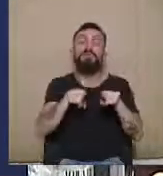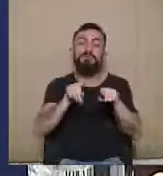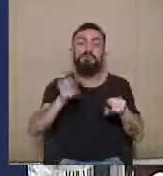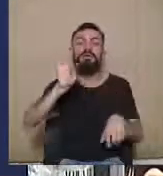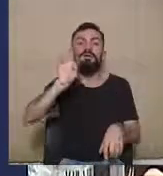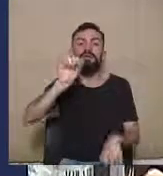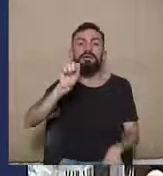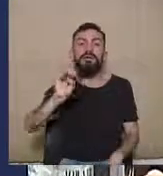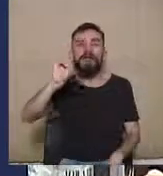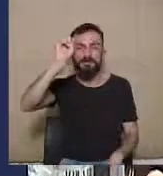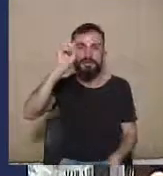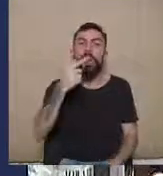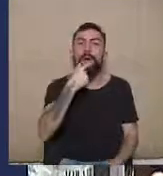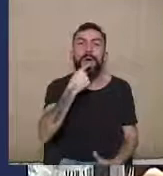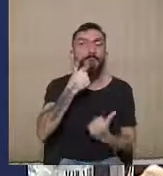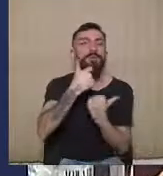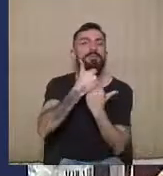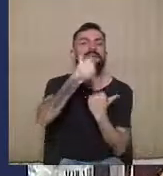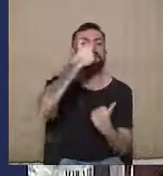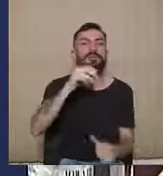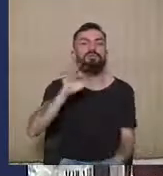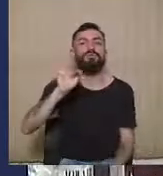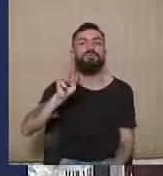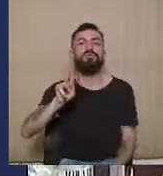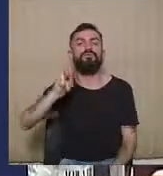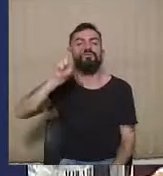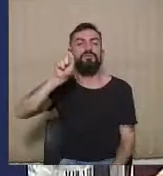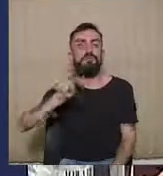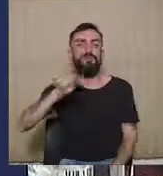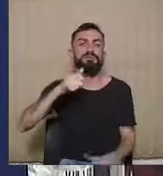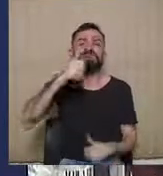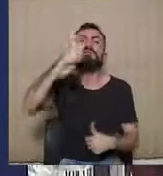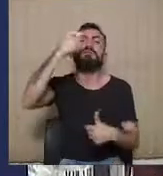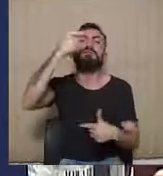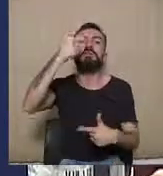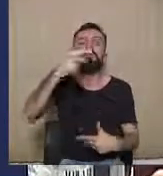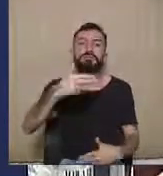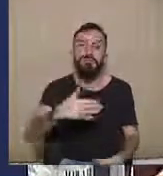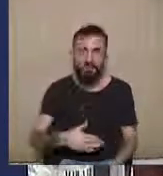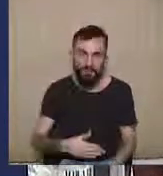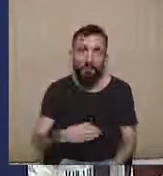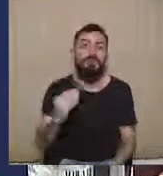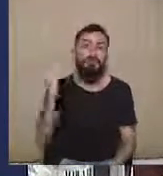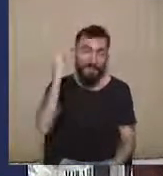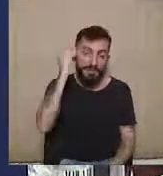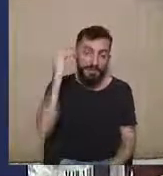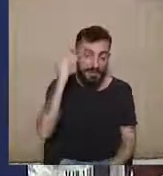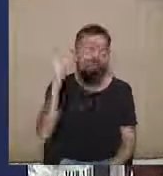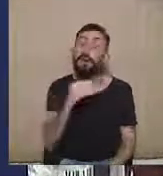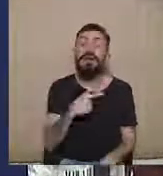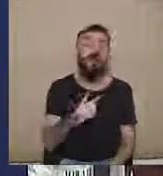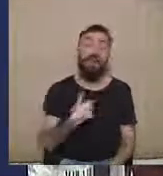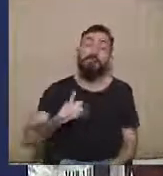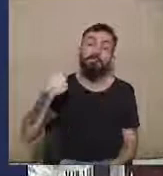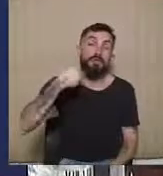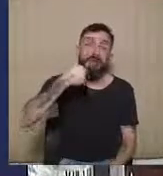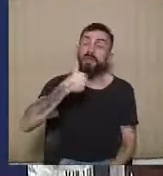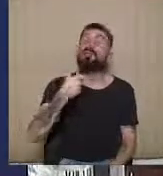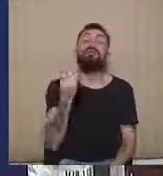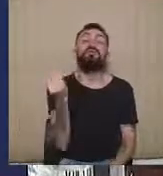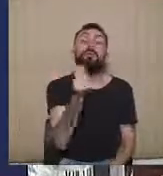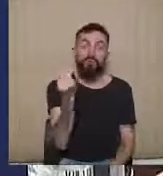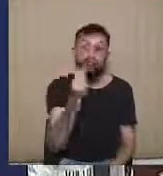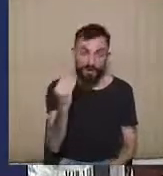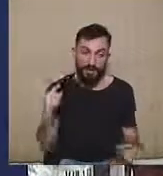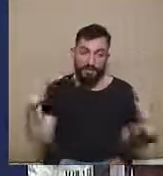ação deveria possuir uma condição de prefer position frente a todas as outras, porque ela tem justamente esse